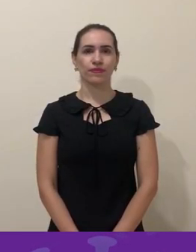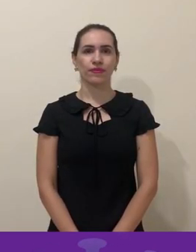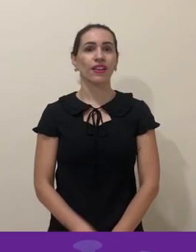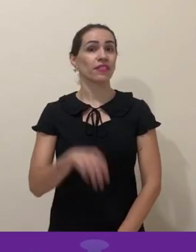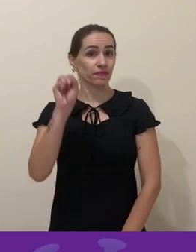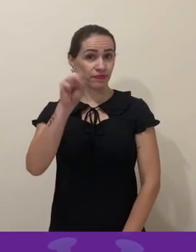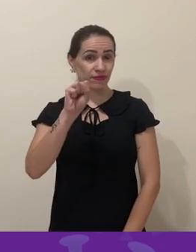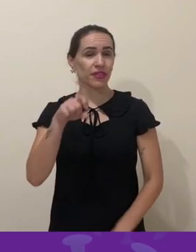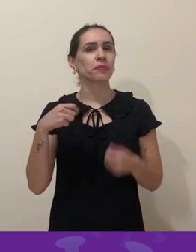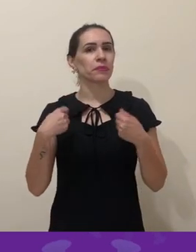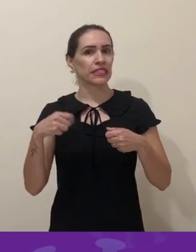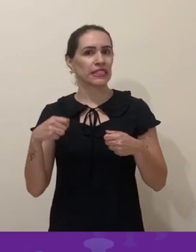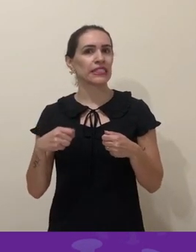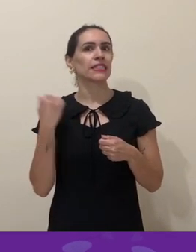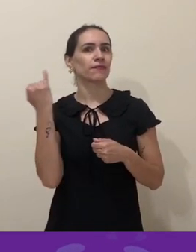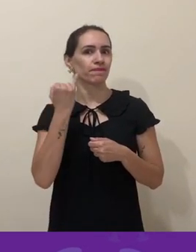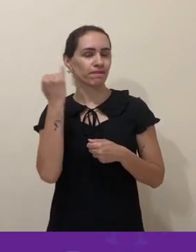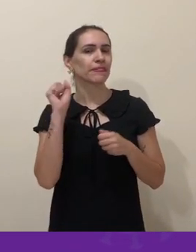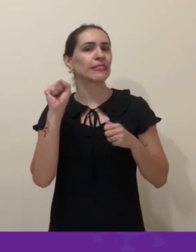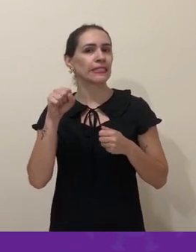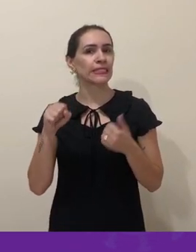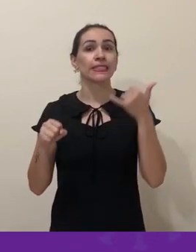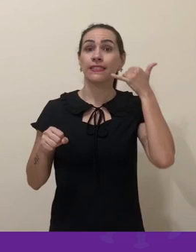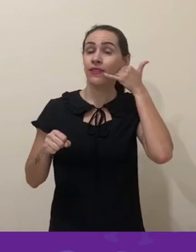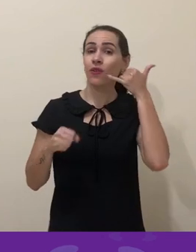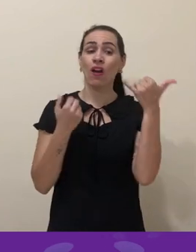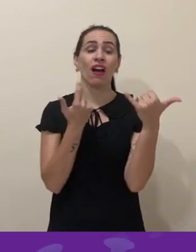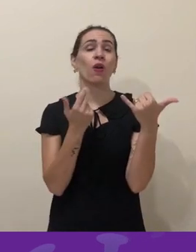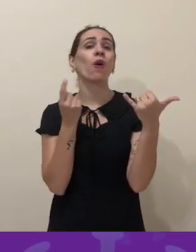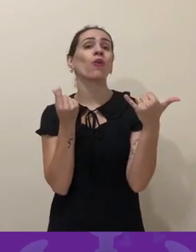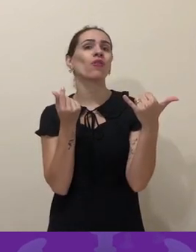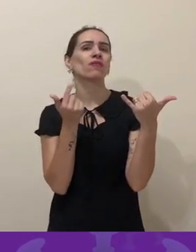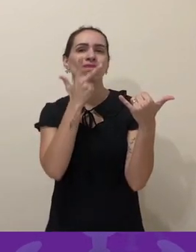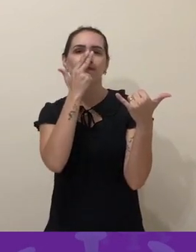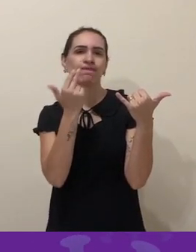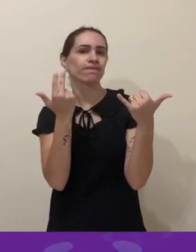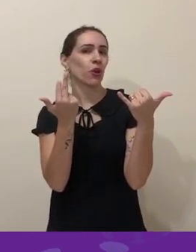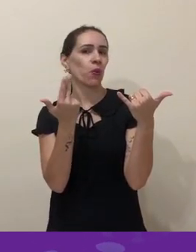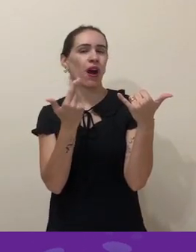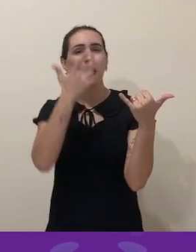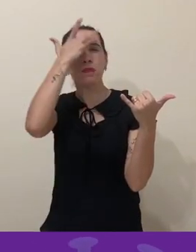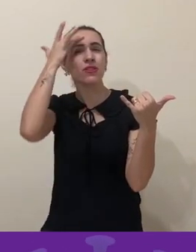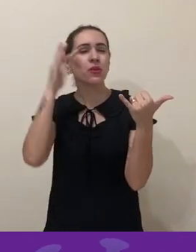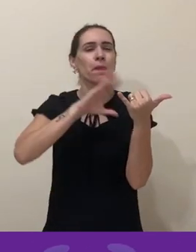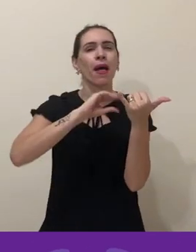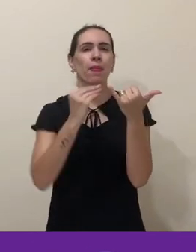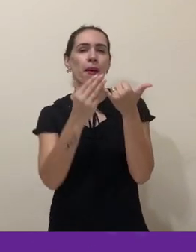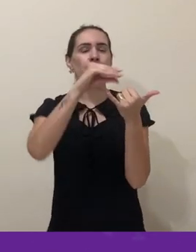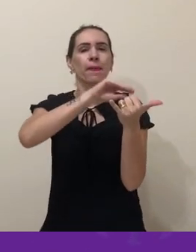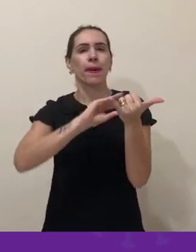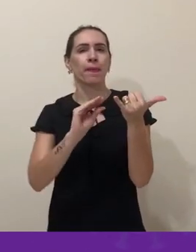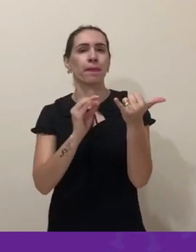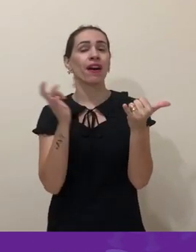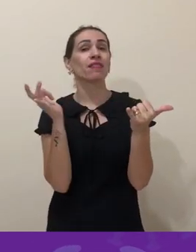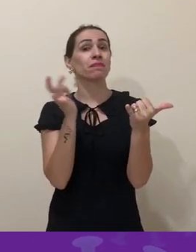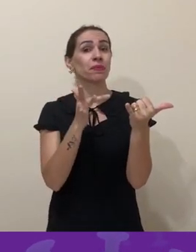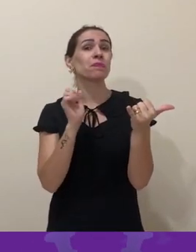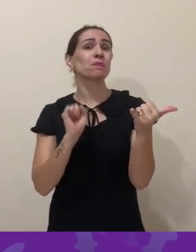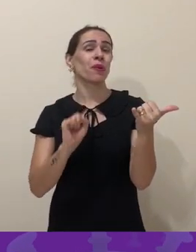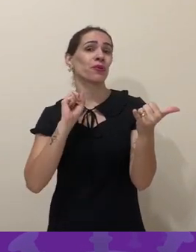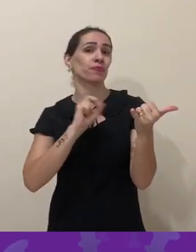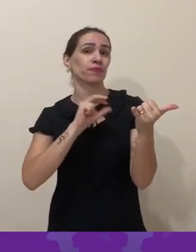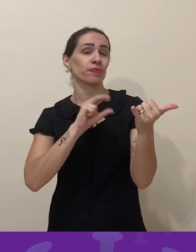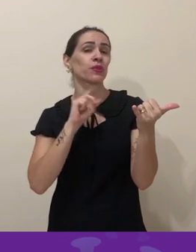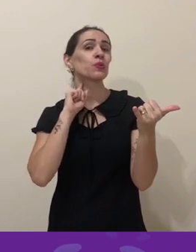Sim, é preciso sim, porque o celular é igual dinheiro, né? Todo mundo pega, põe a mão, às vezes a mão contaminada, então é